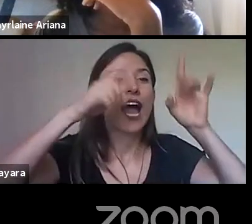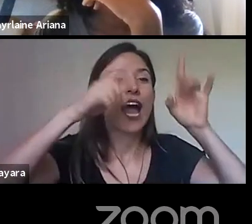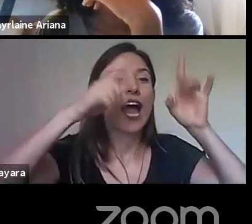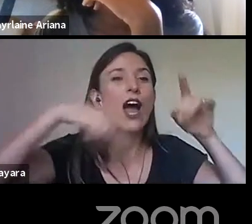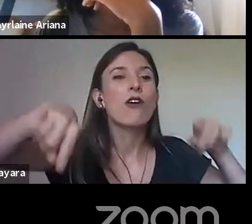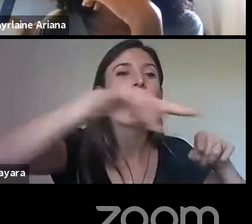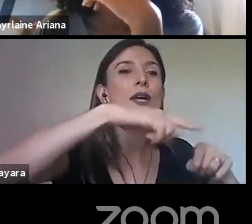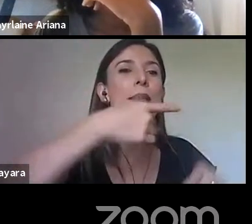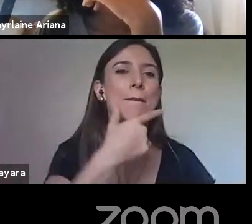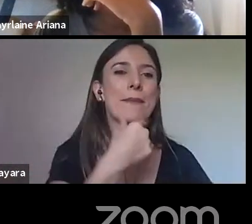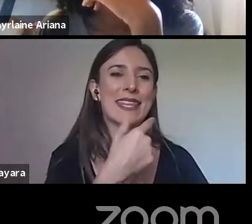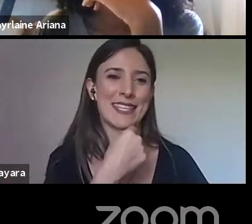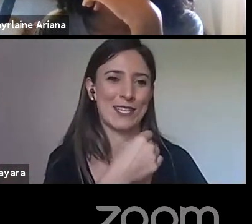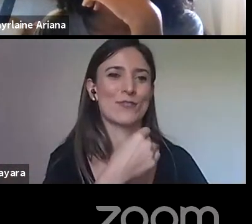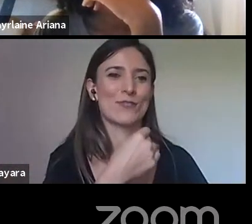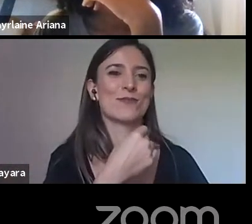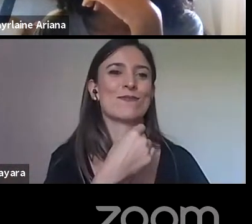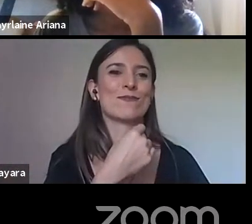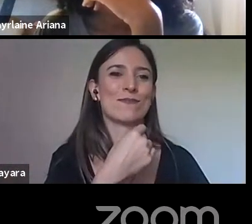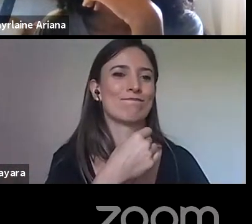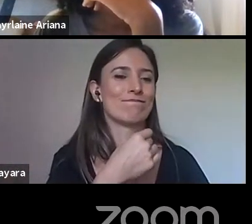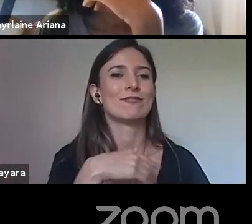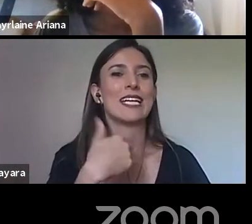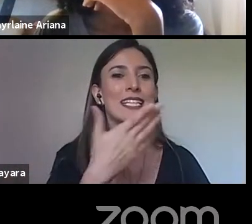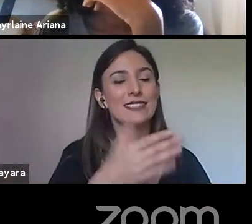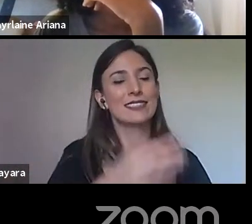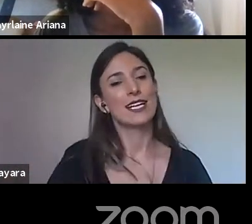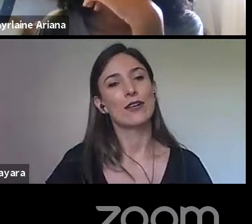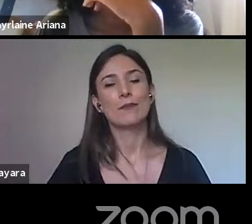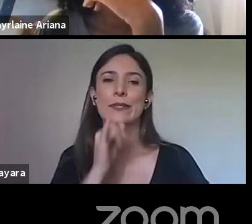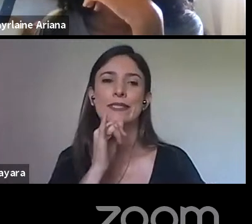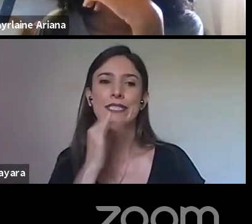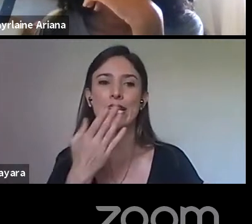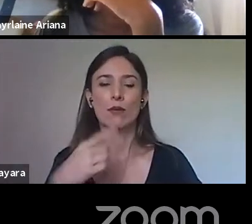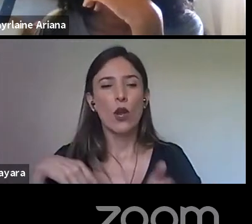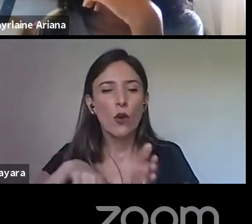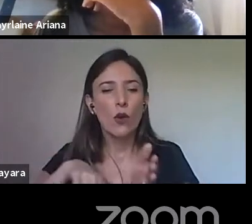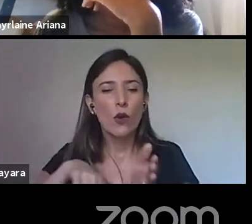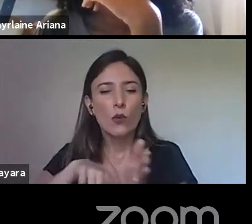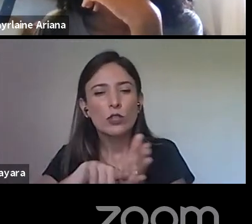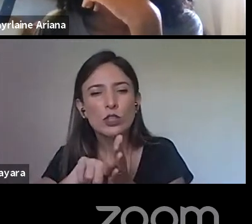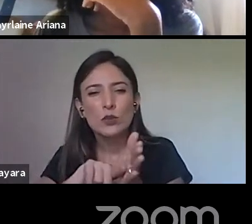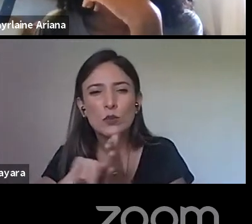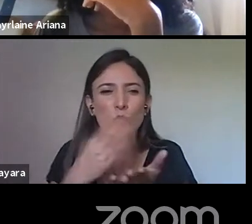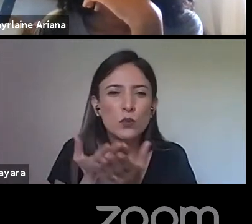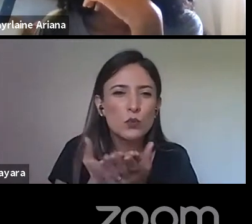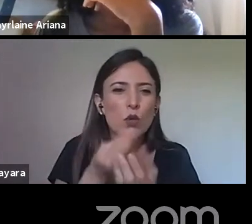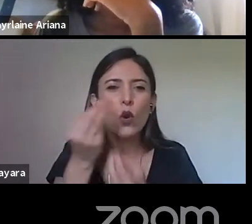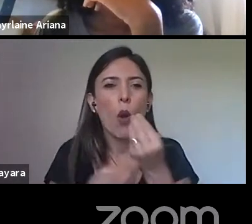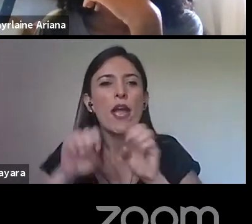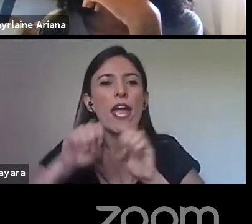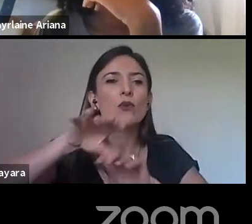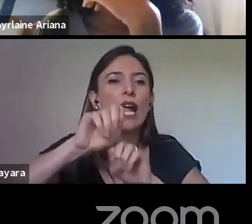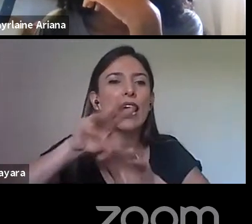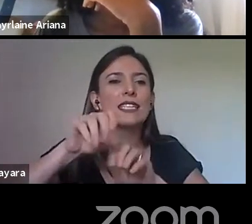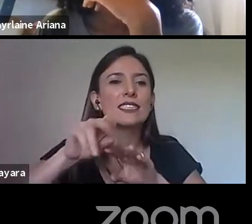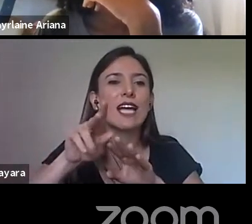tem, por exemplo, os estudos sobre educação feminina em Portugal, vão dizer que vai começar sim.